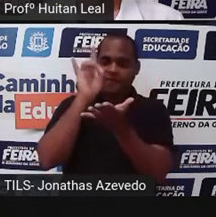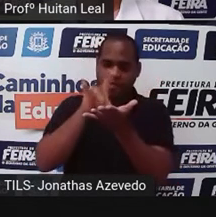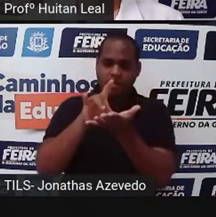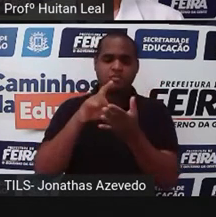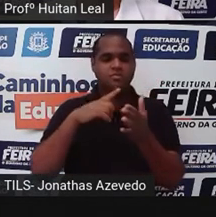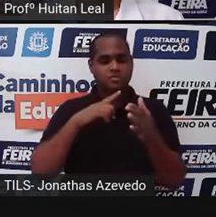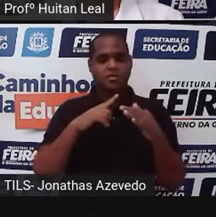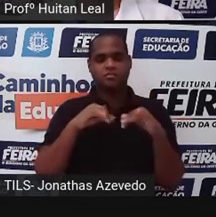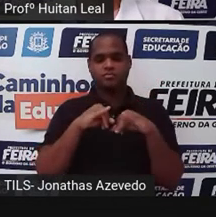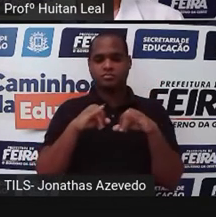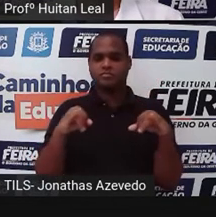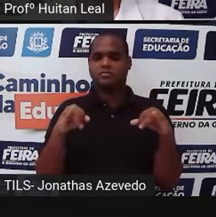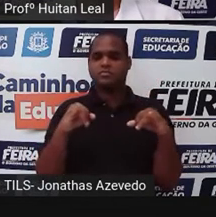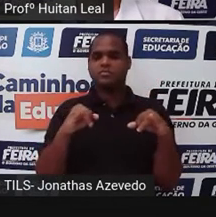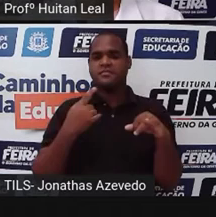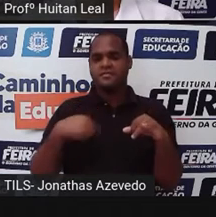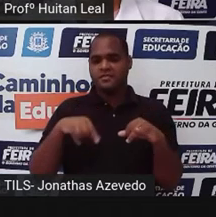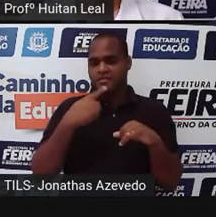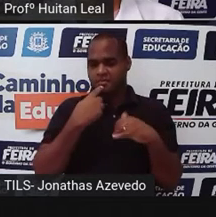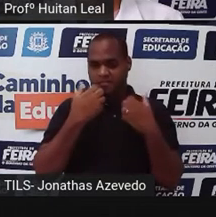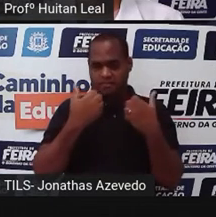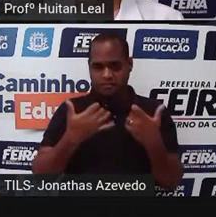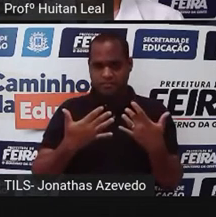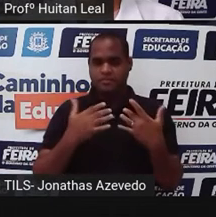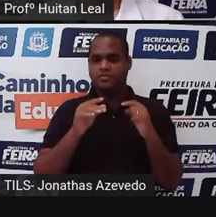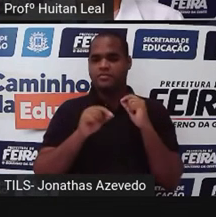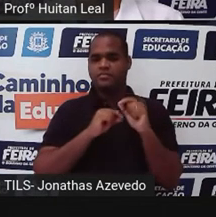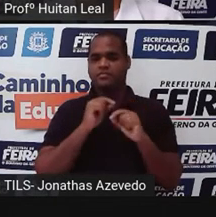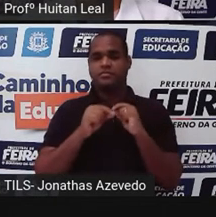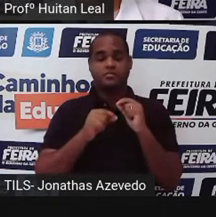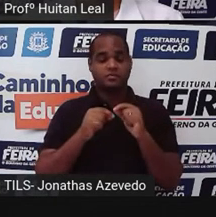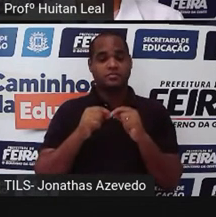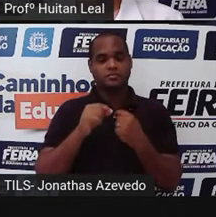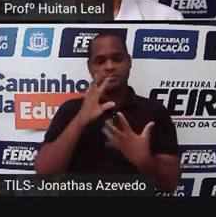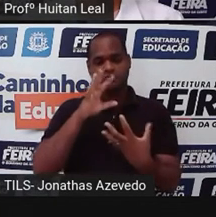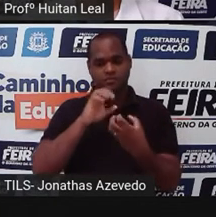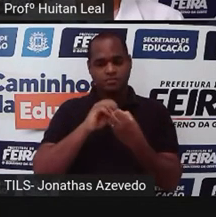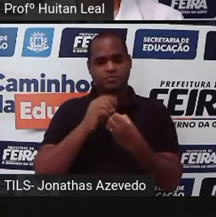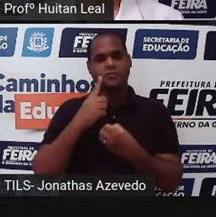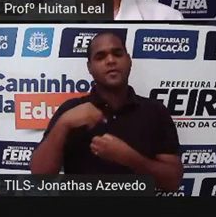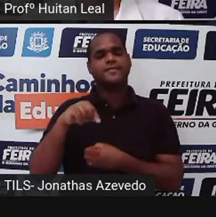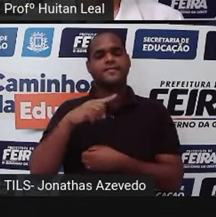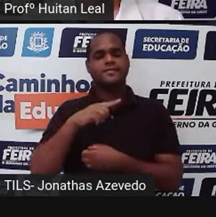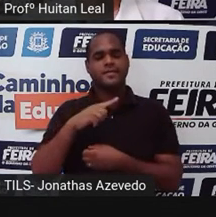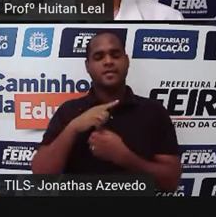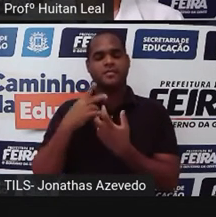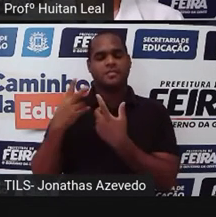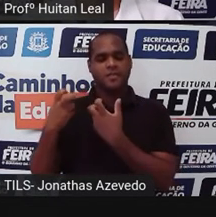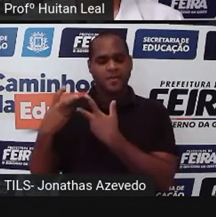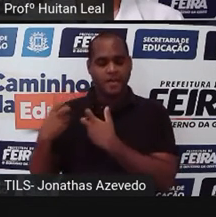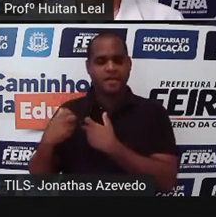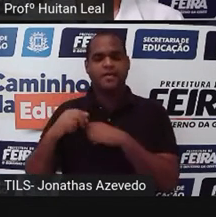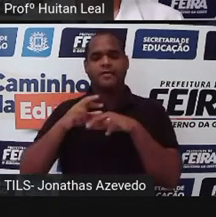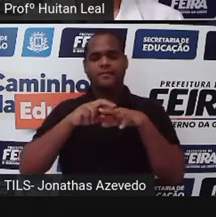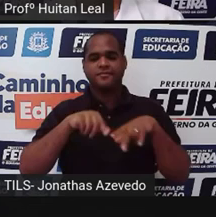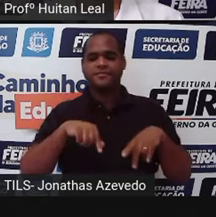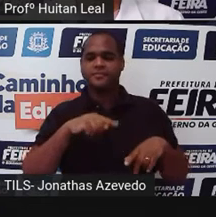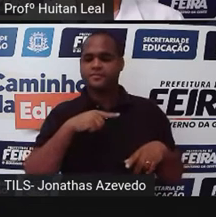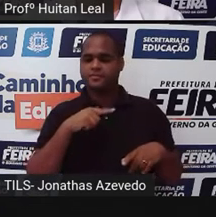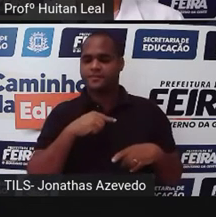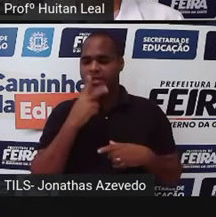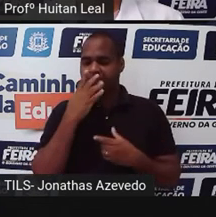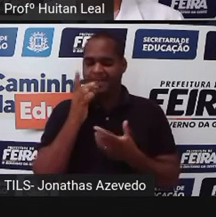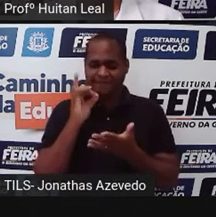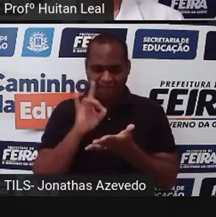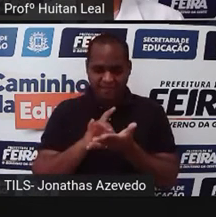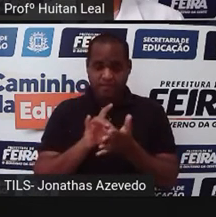noticiado. A gente fala, como ele falou, não é rígido, veja aqui, a gente vai perceber que o lead não está, nesse caso aqui, não está